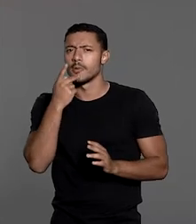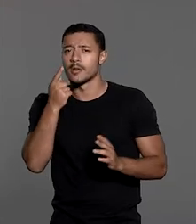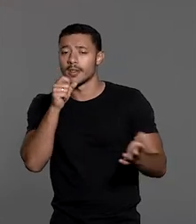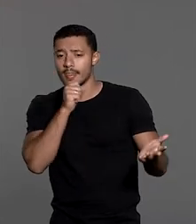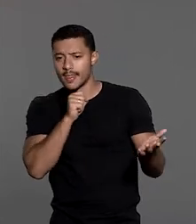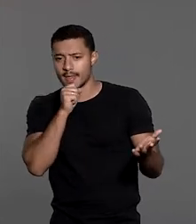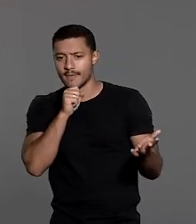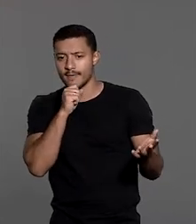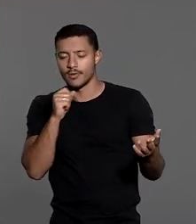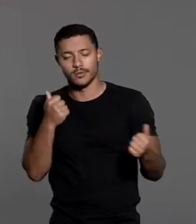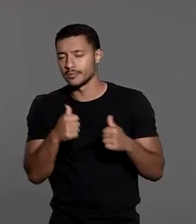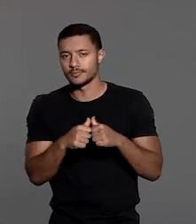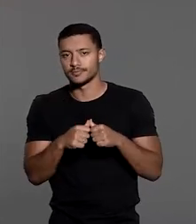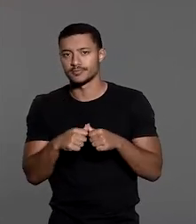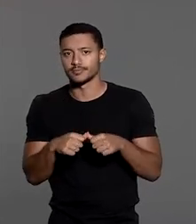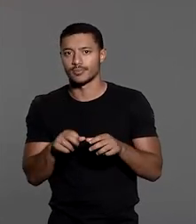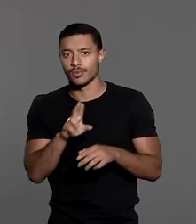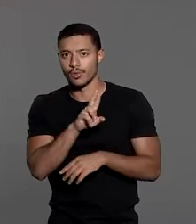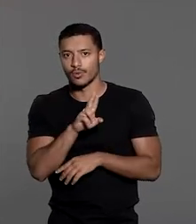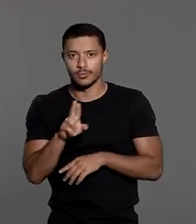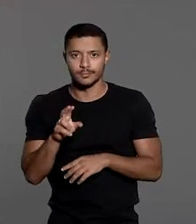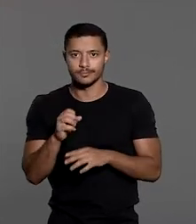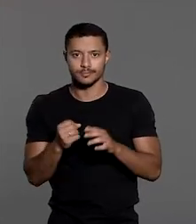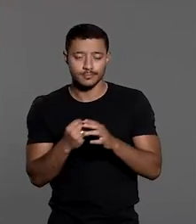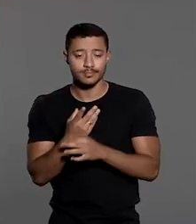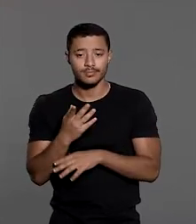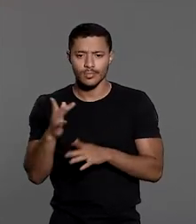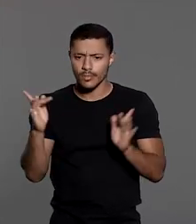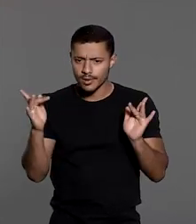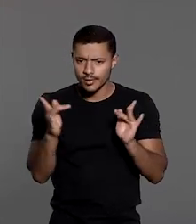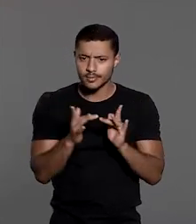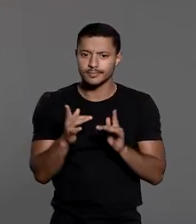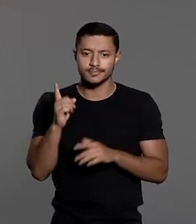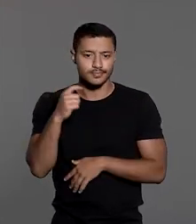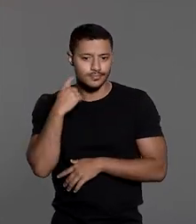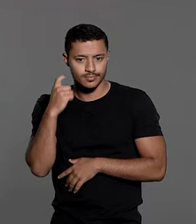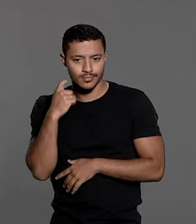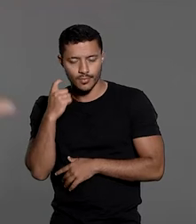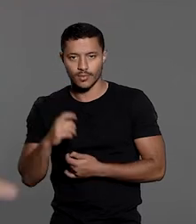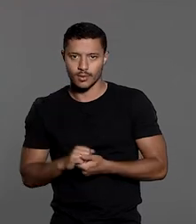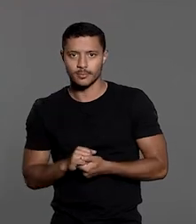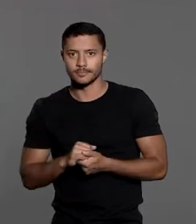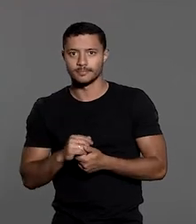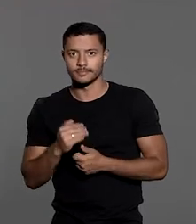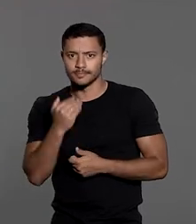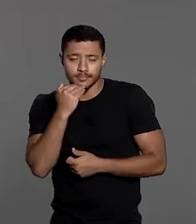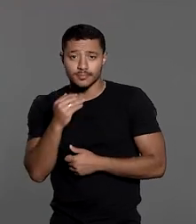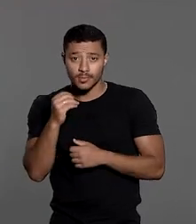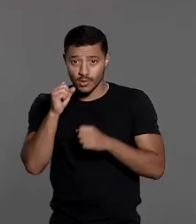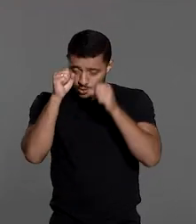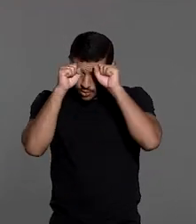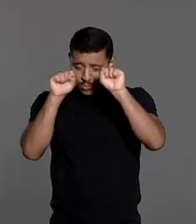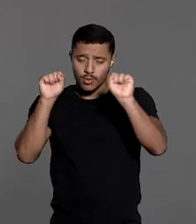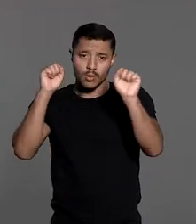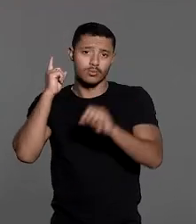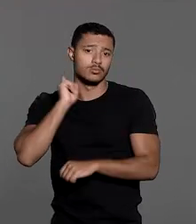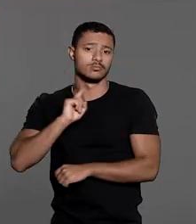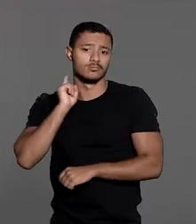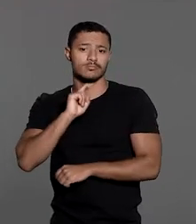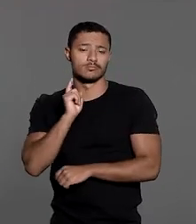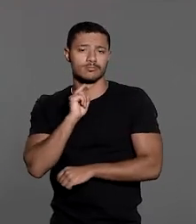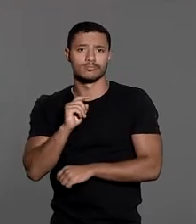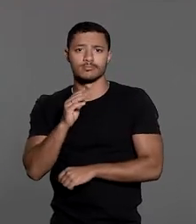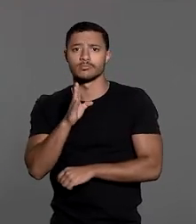o da avó não constava do nome dos ascendentes diretos do advogado. Ele recorreu ao Tribunal de Minas Gerais,